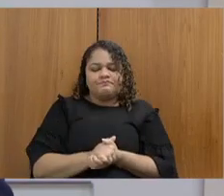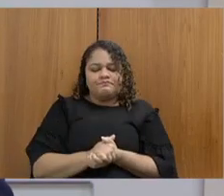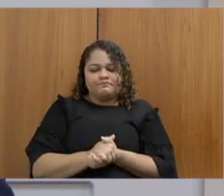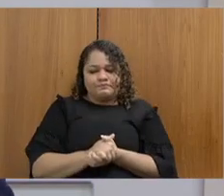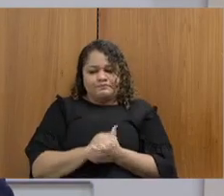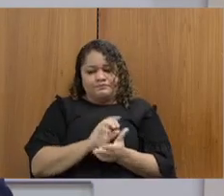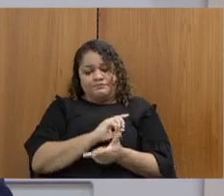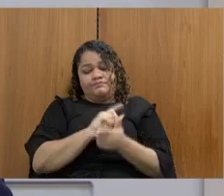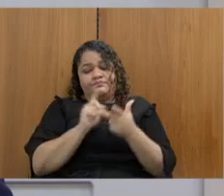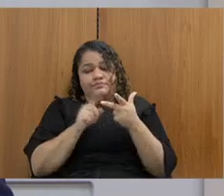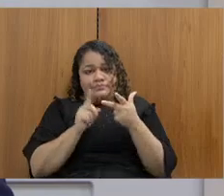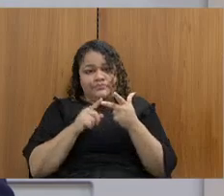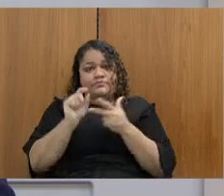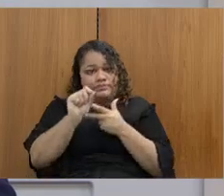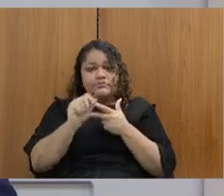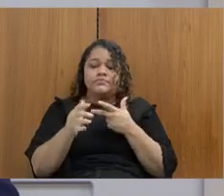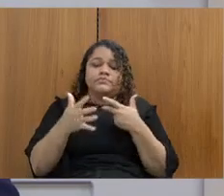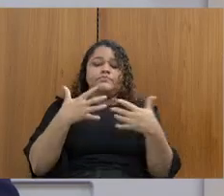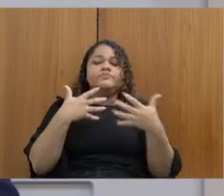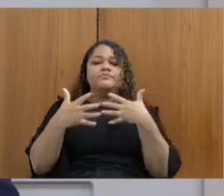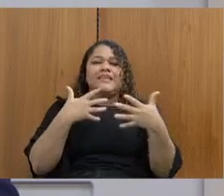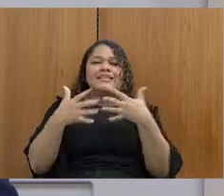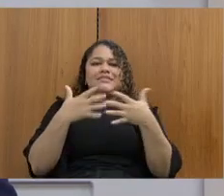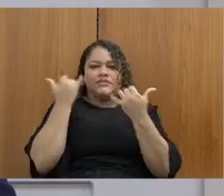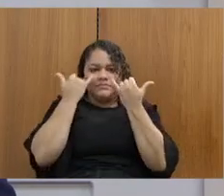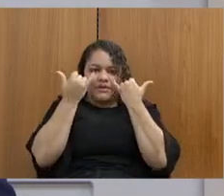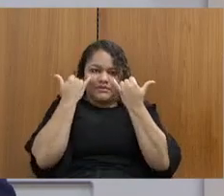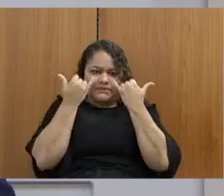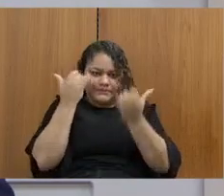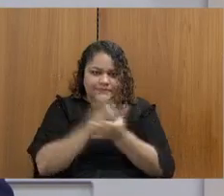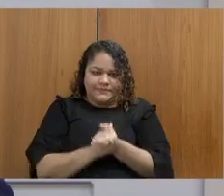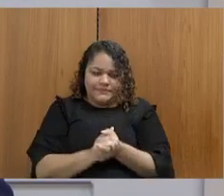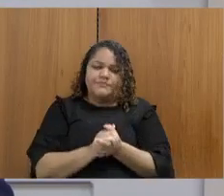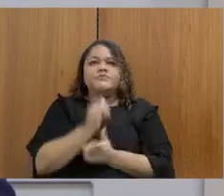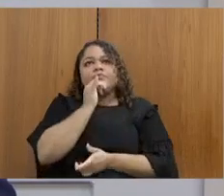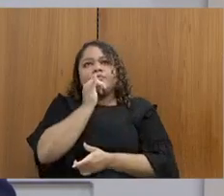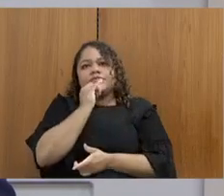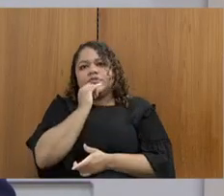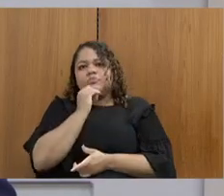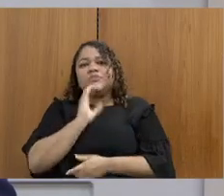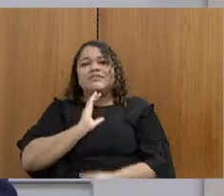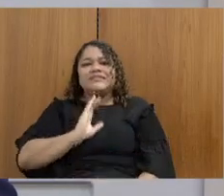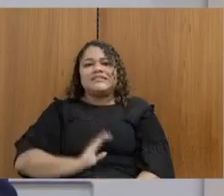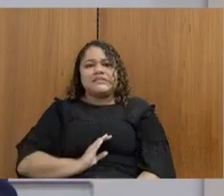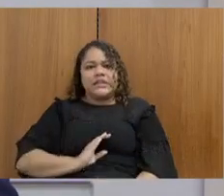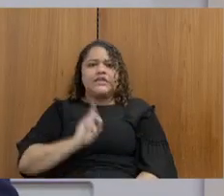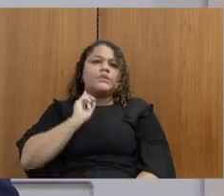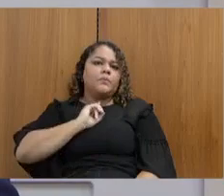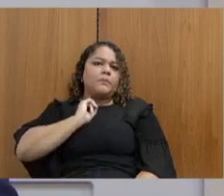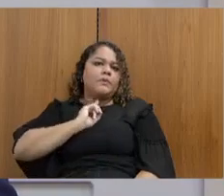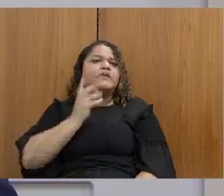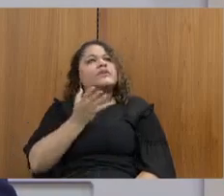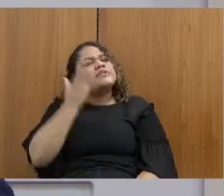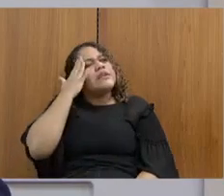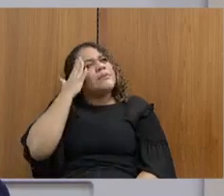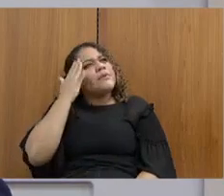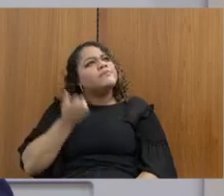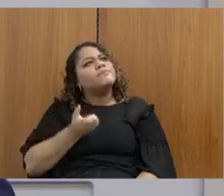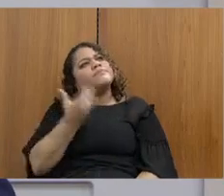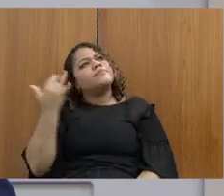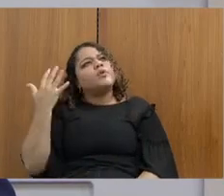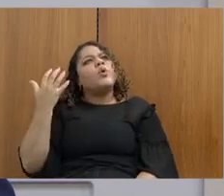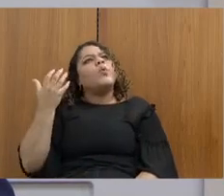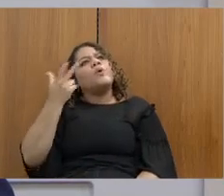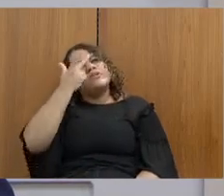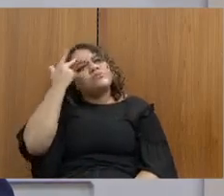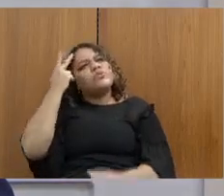O cidadão mineiro, quando ele quiser buscar informação sobre, por exemplo, qual é o número de indivíduos privados de liberdade que nós temos no Estado, eu estou vendo